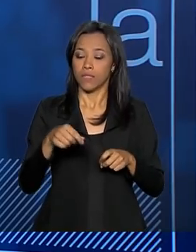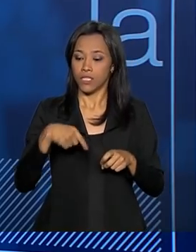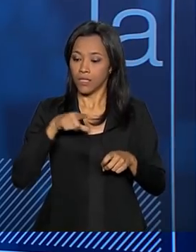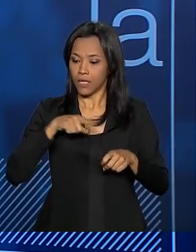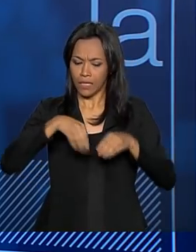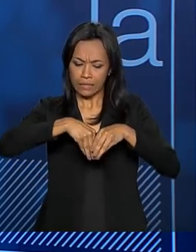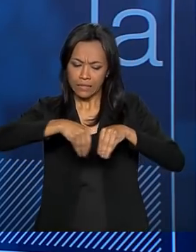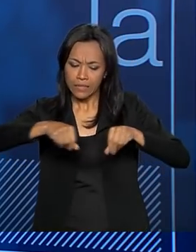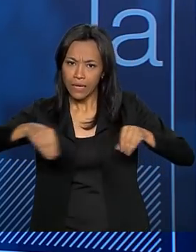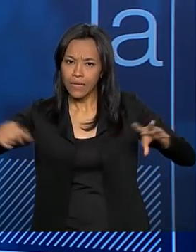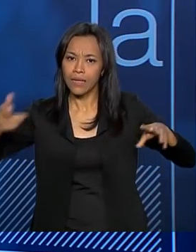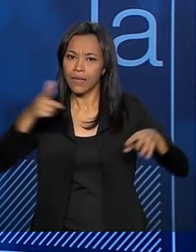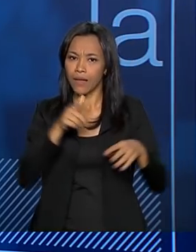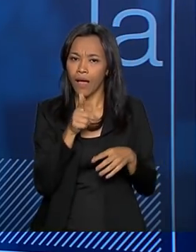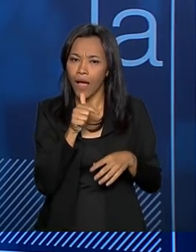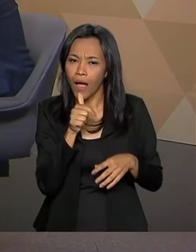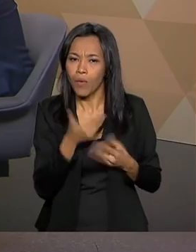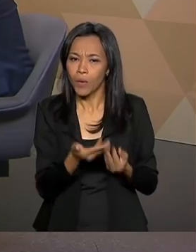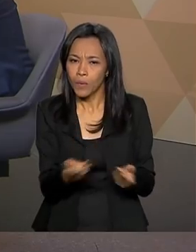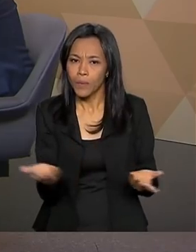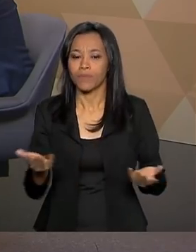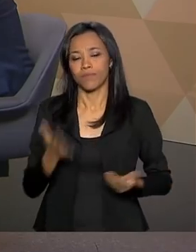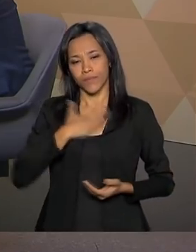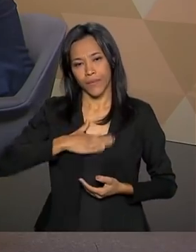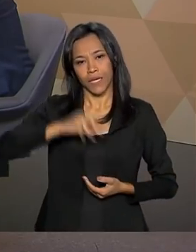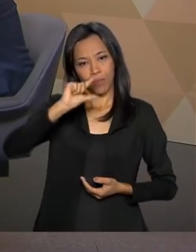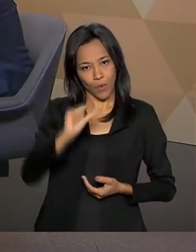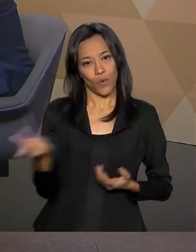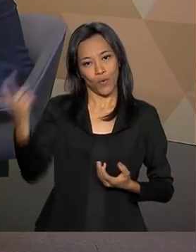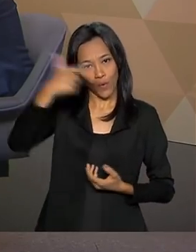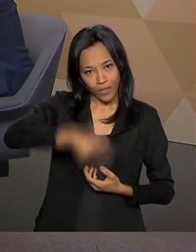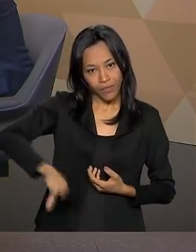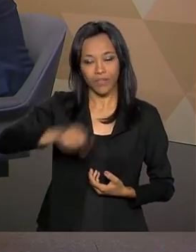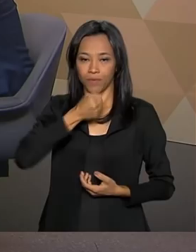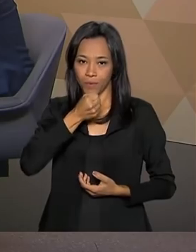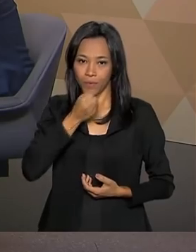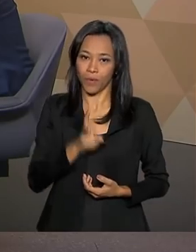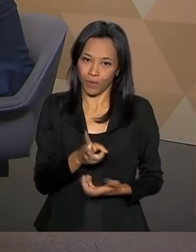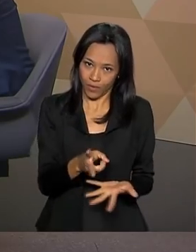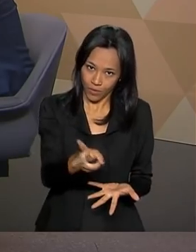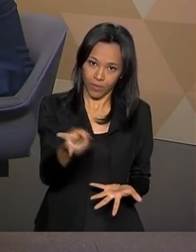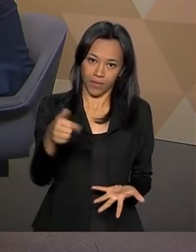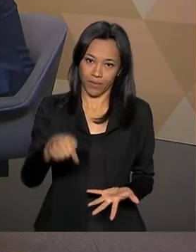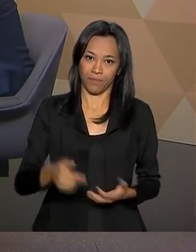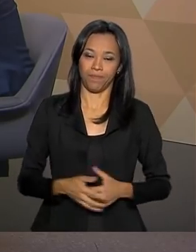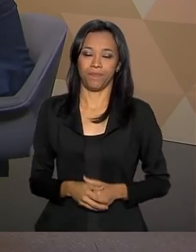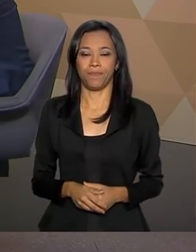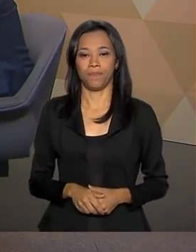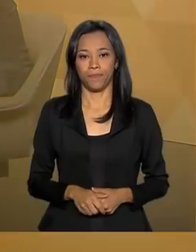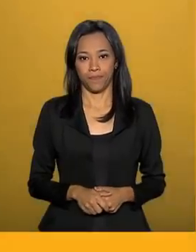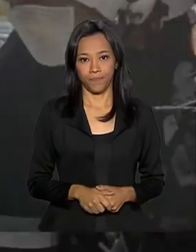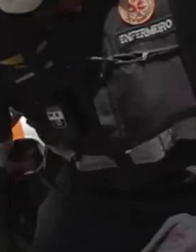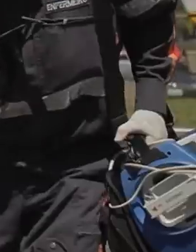em abundância aqui nos trópicos. Daqui a pouco voltamos com a nossa entrevista aqui no Brasil em Pauta.